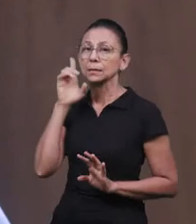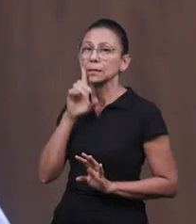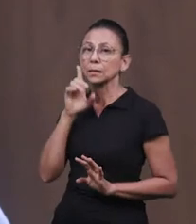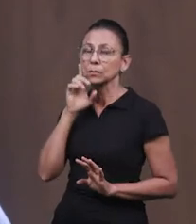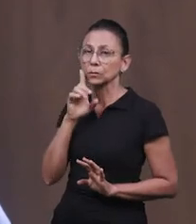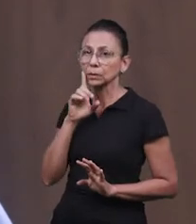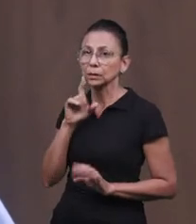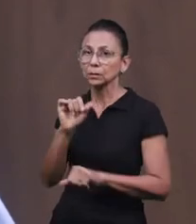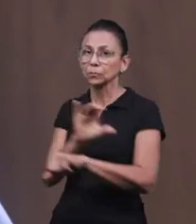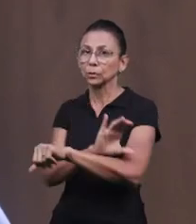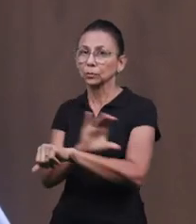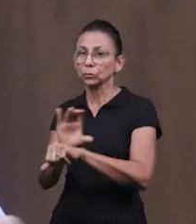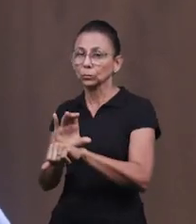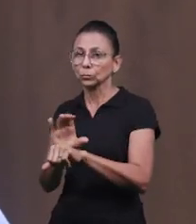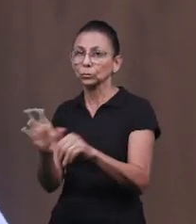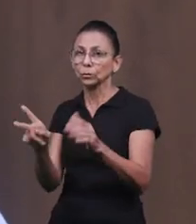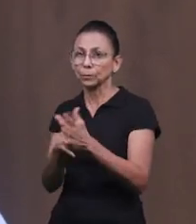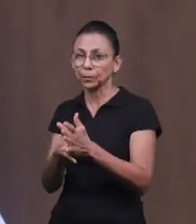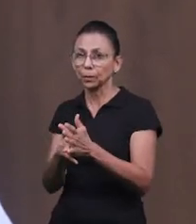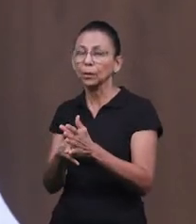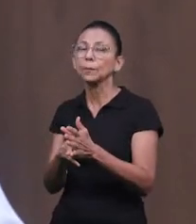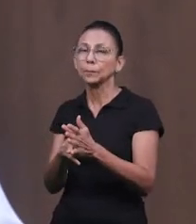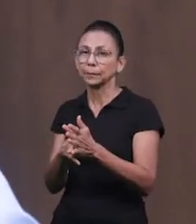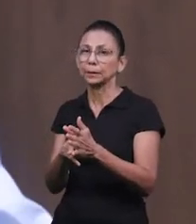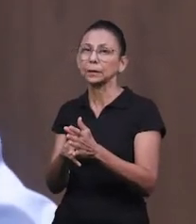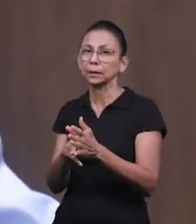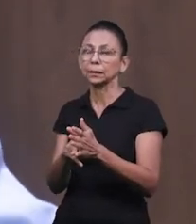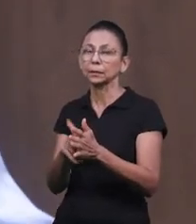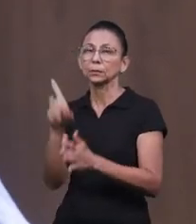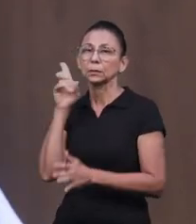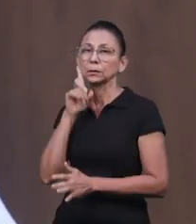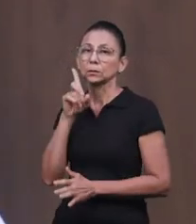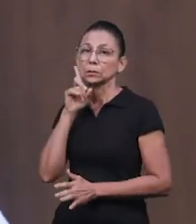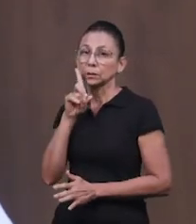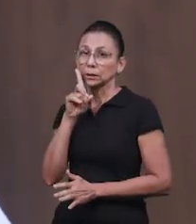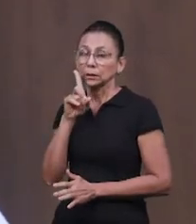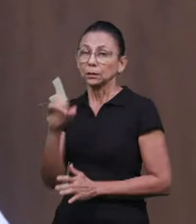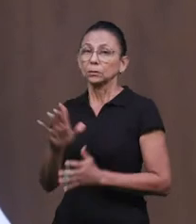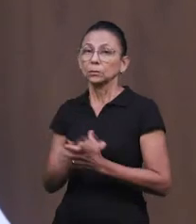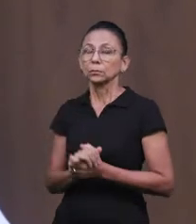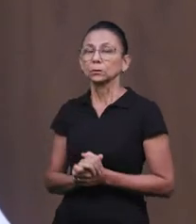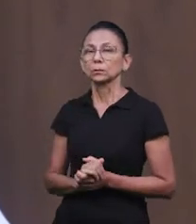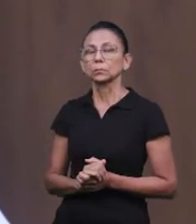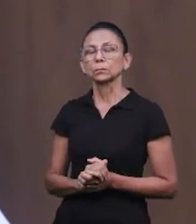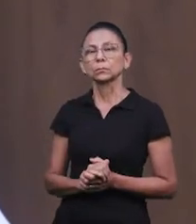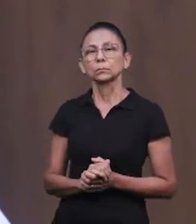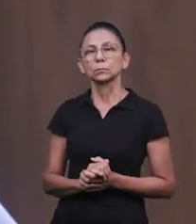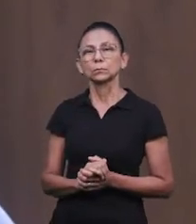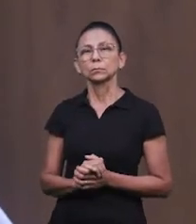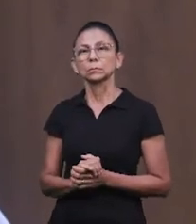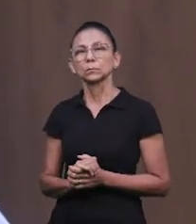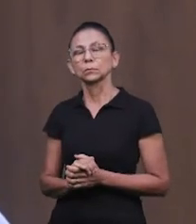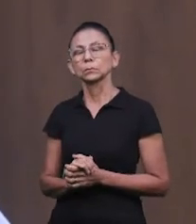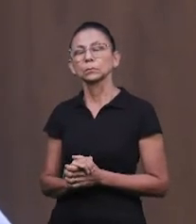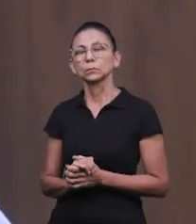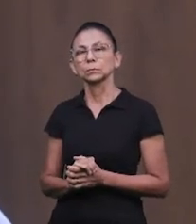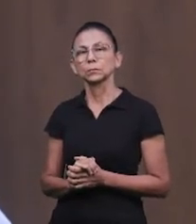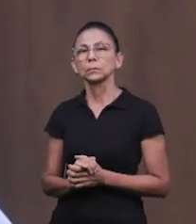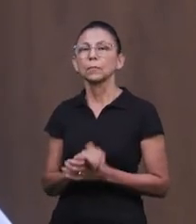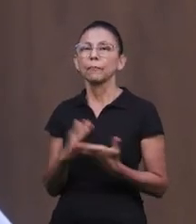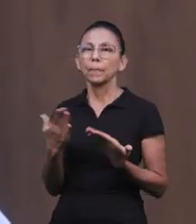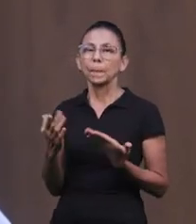de tudo aquilo que a cultura americana se relacionou com isso, deu a esse